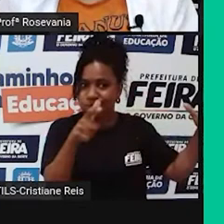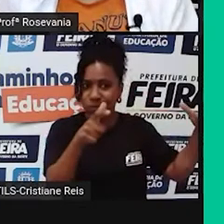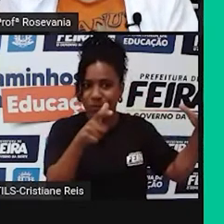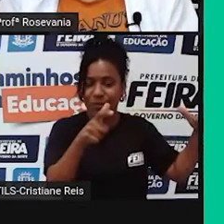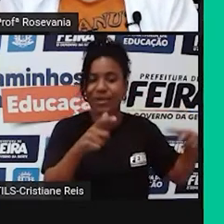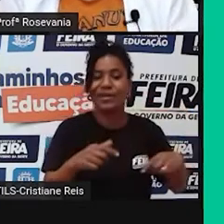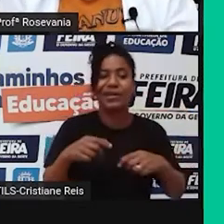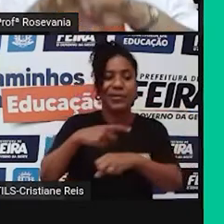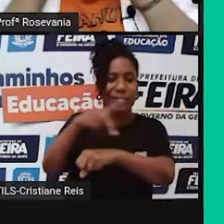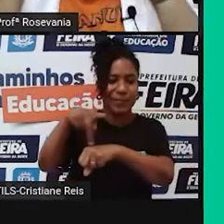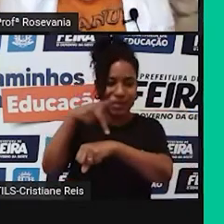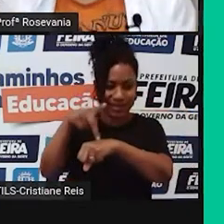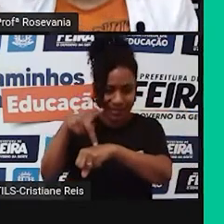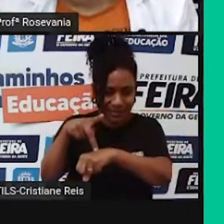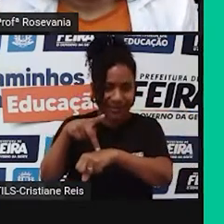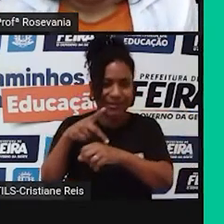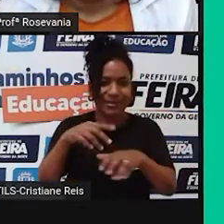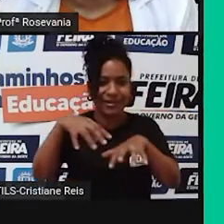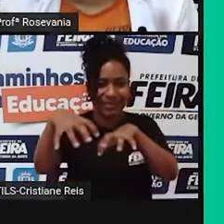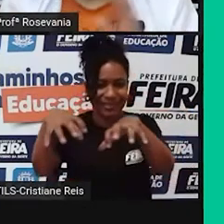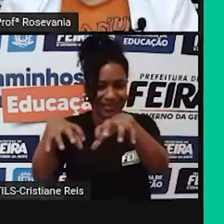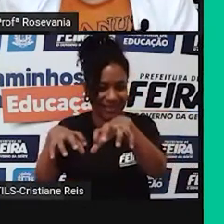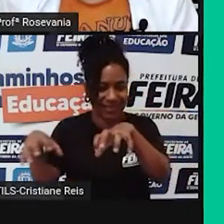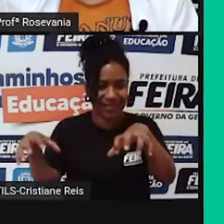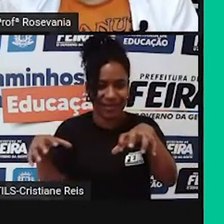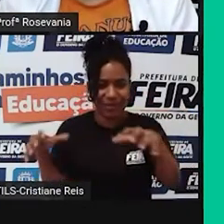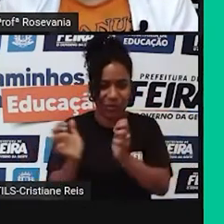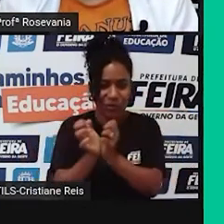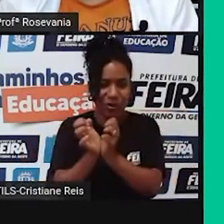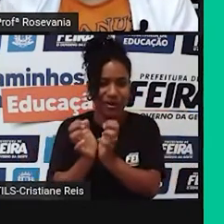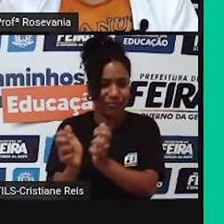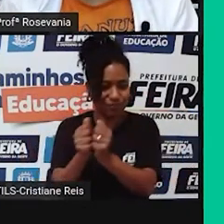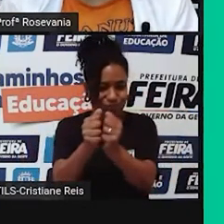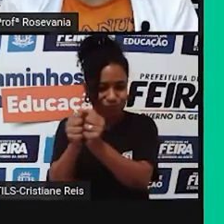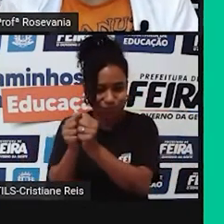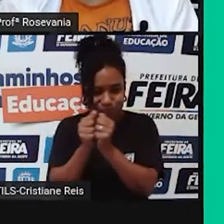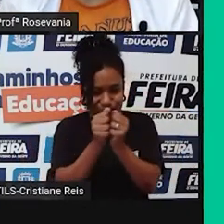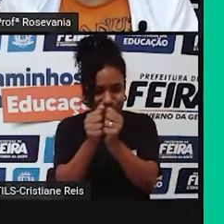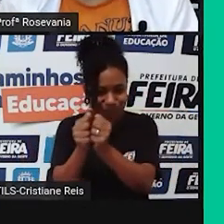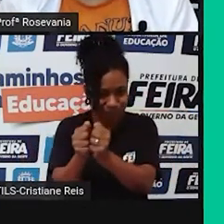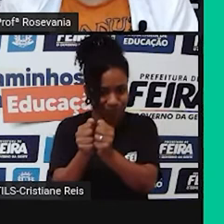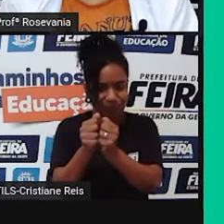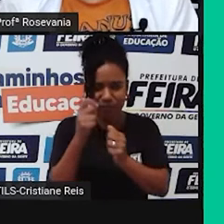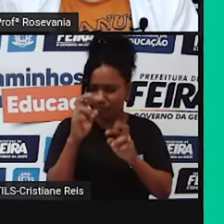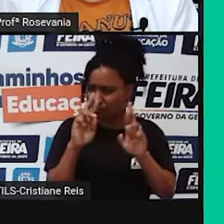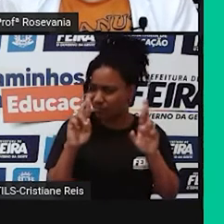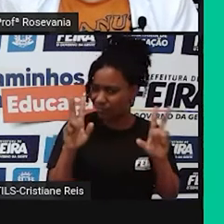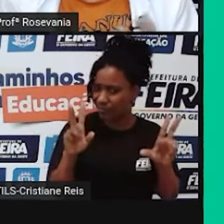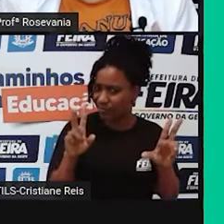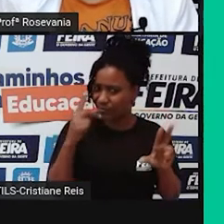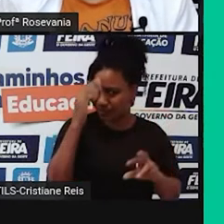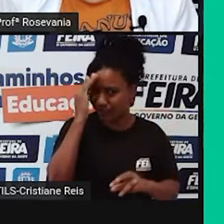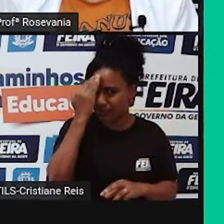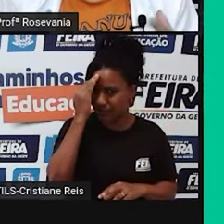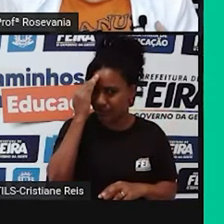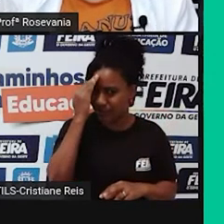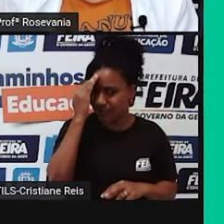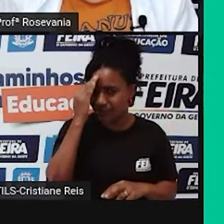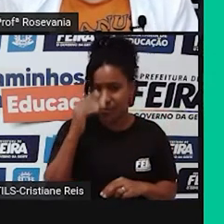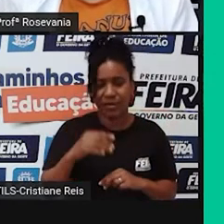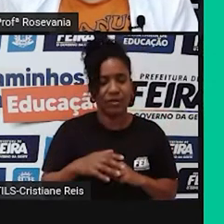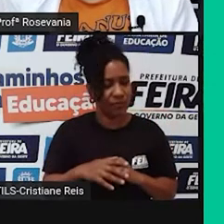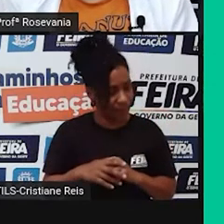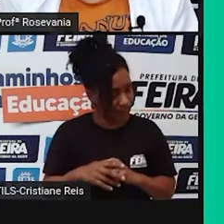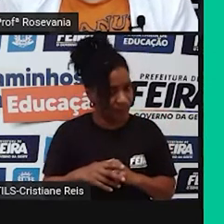povoado tem a ver com a boa distribuição desses habitantes. Entenderam essa diferença aí? Que pode ser, o